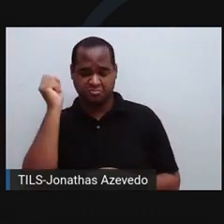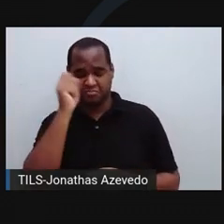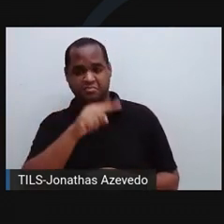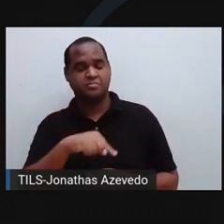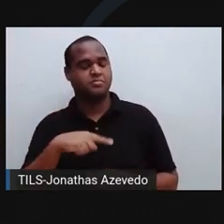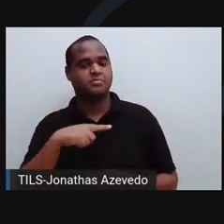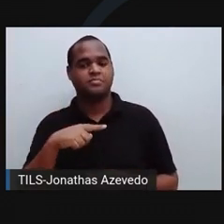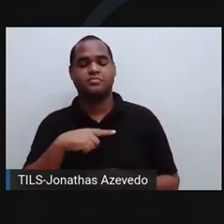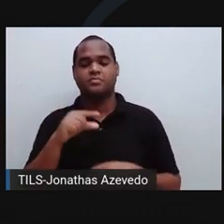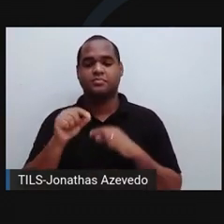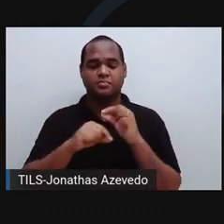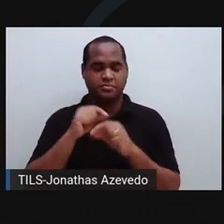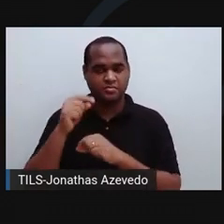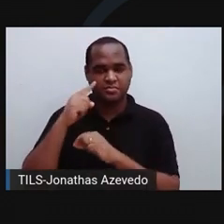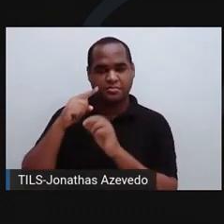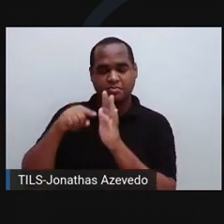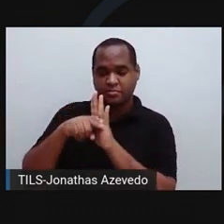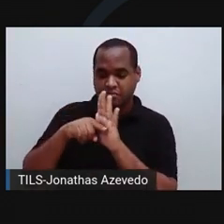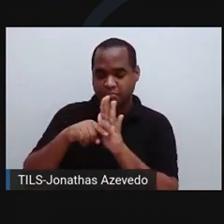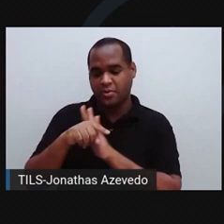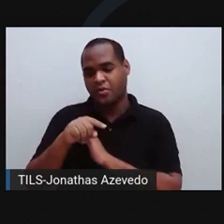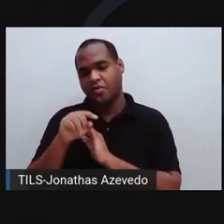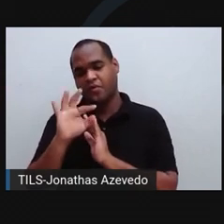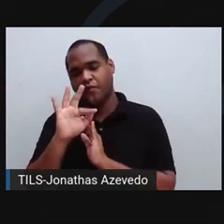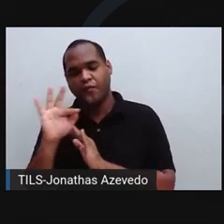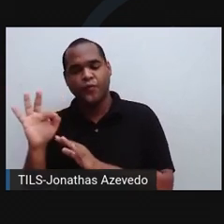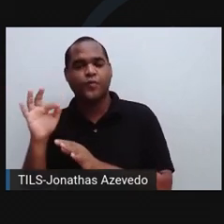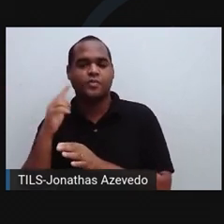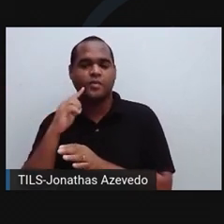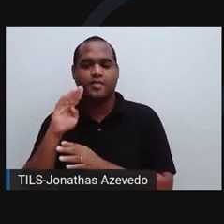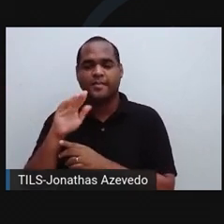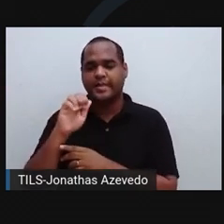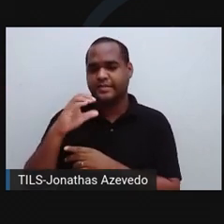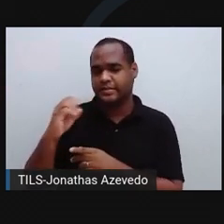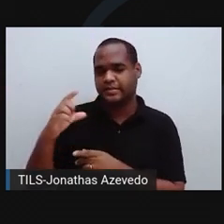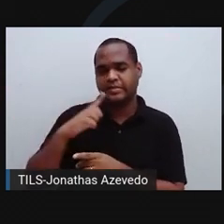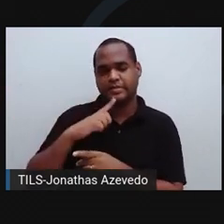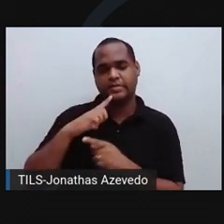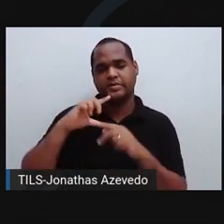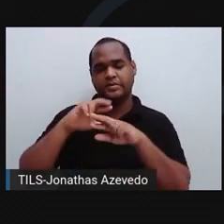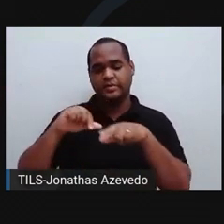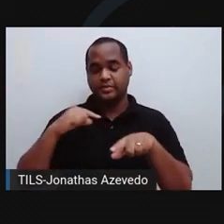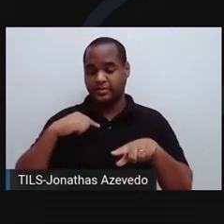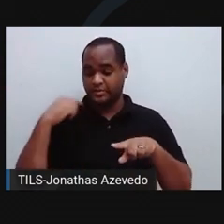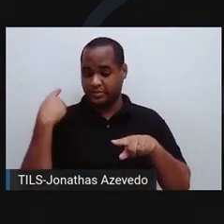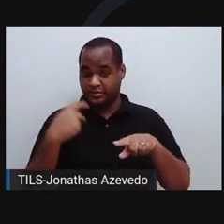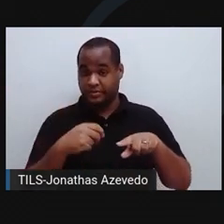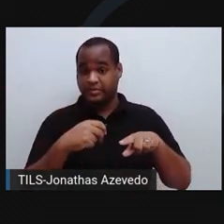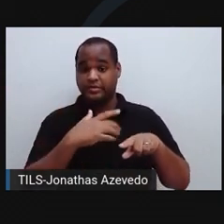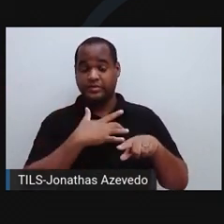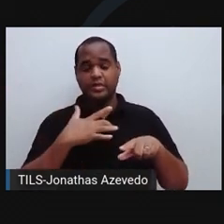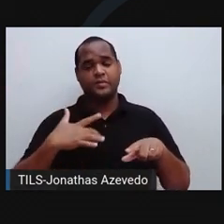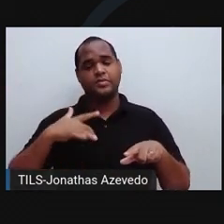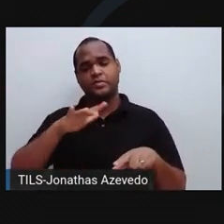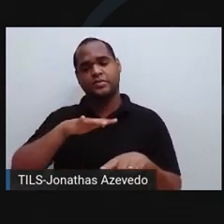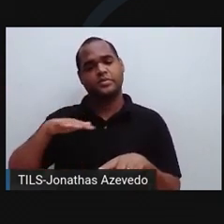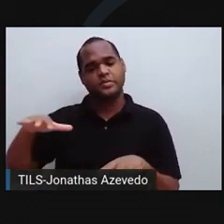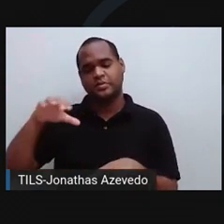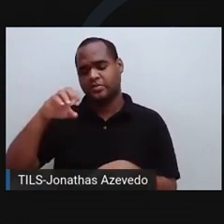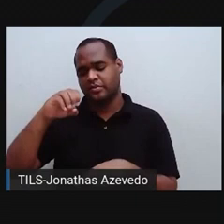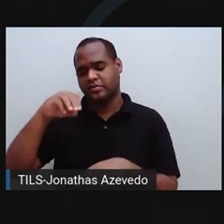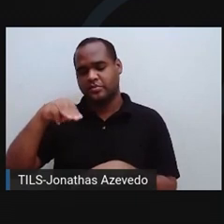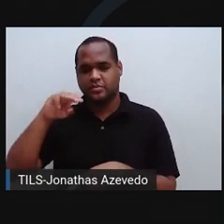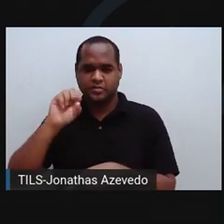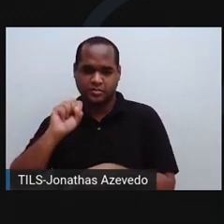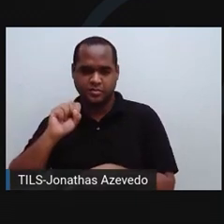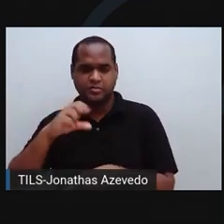que envolve fungos e também bactérias, por exemplo, é considerada uma das maiores ameaças da saúde pública pela Organização Mundial da Saúde. O